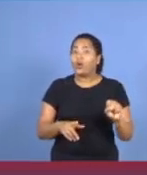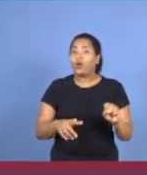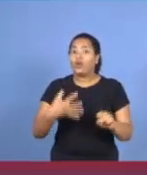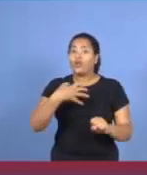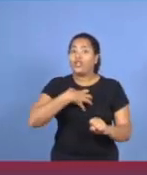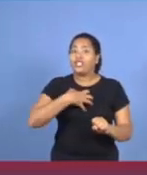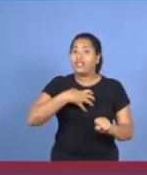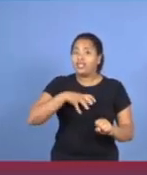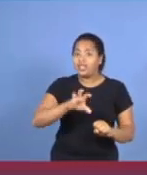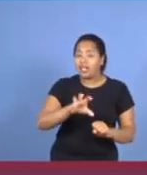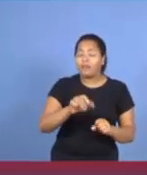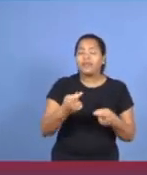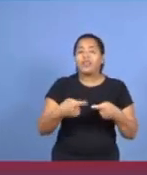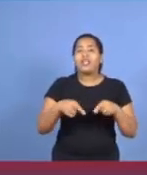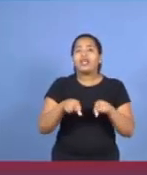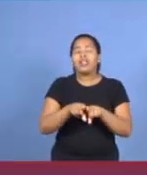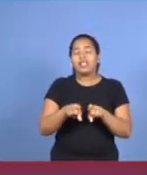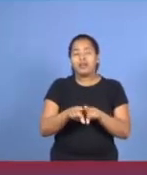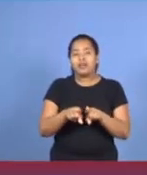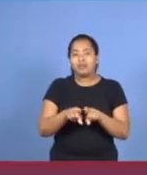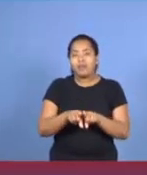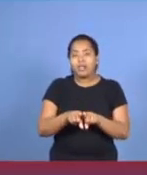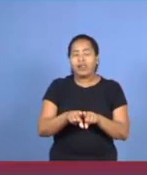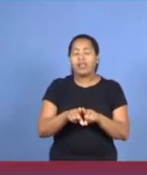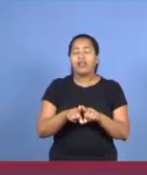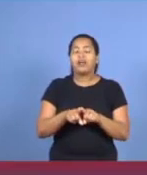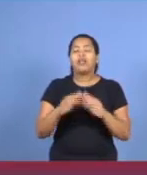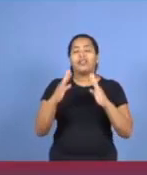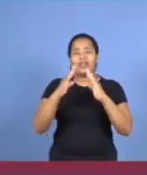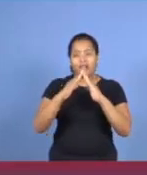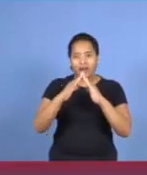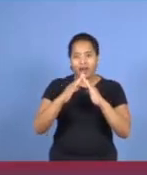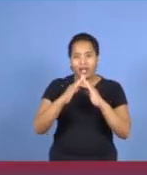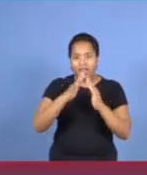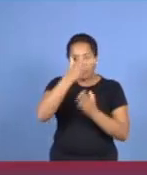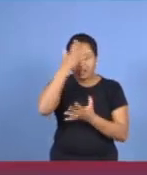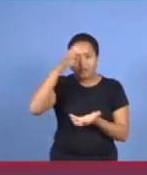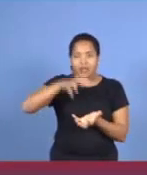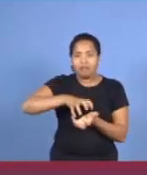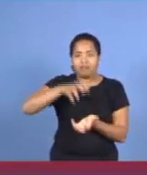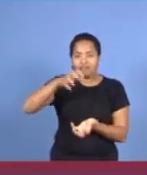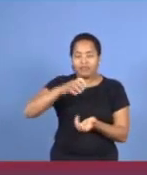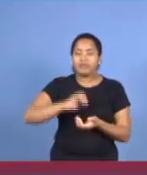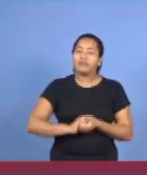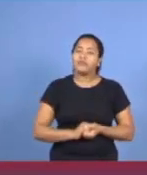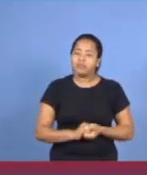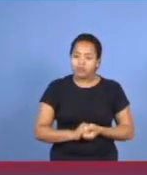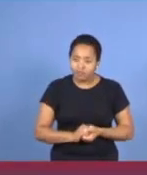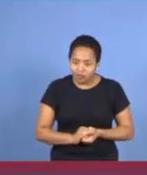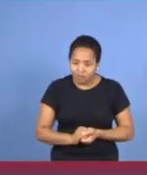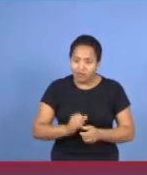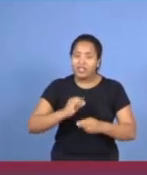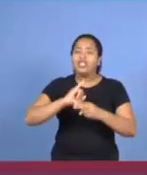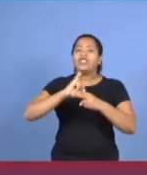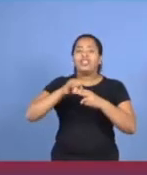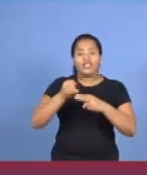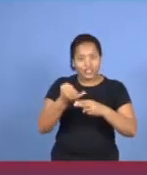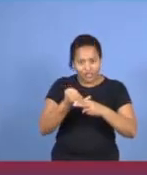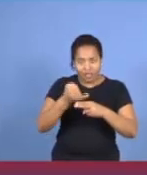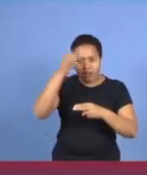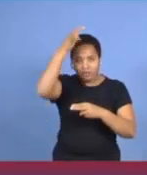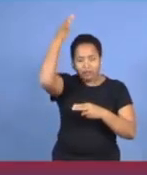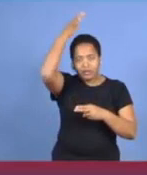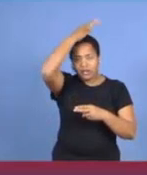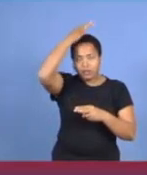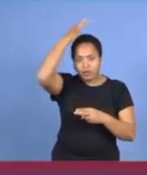Guarani e na Cidade Baixa, numa casa de idosos, em João Neiva, estado do Espírito Santo, em uma